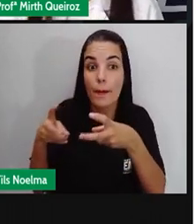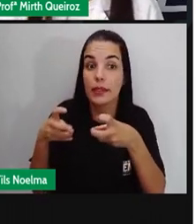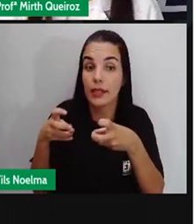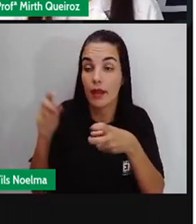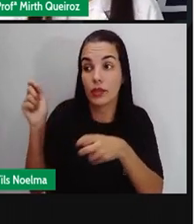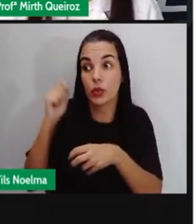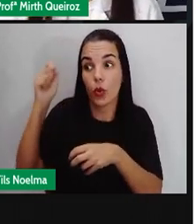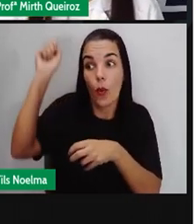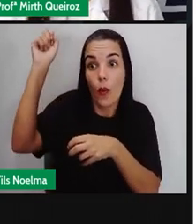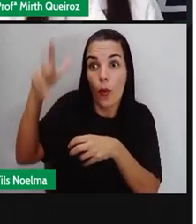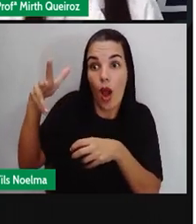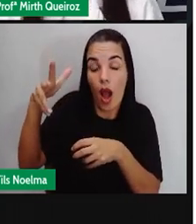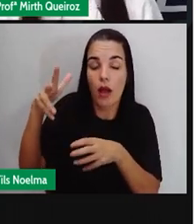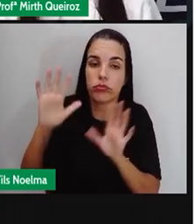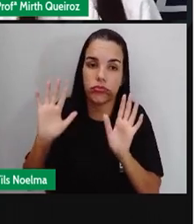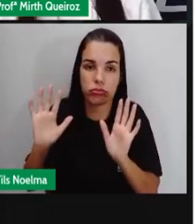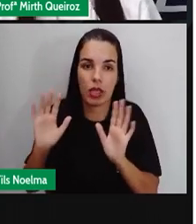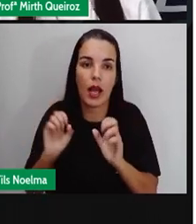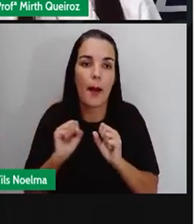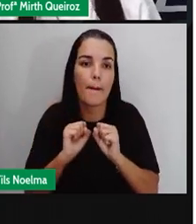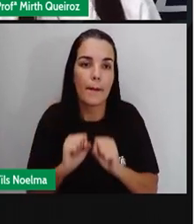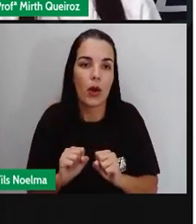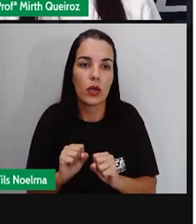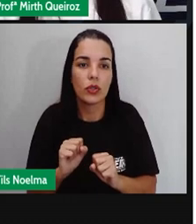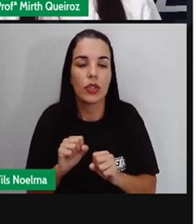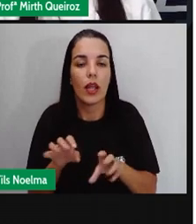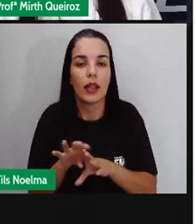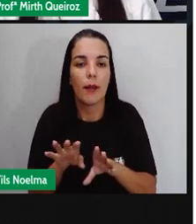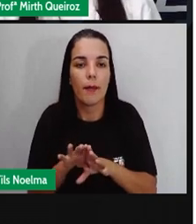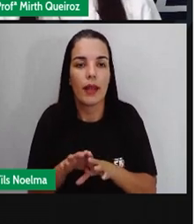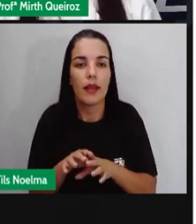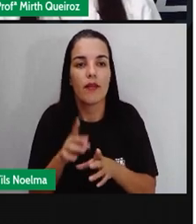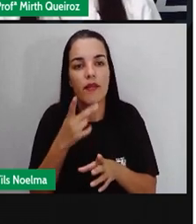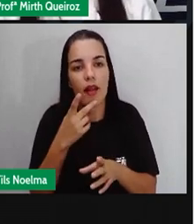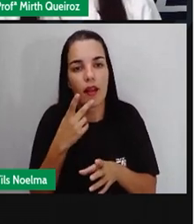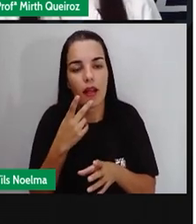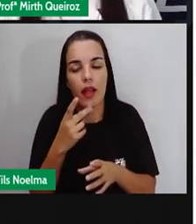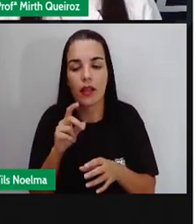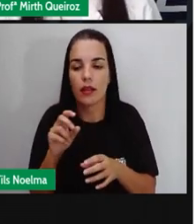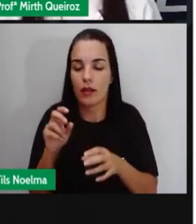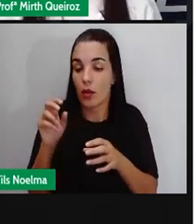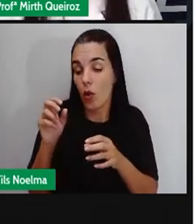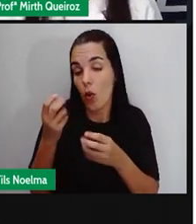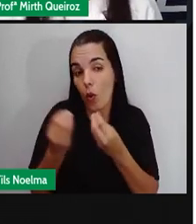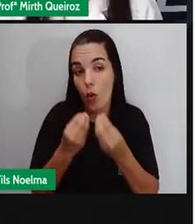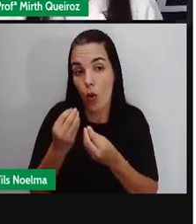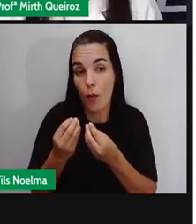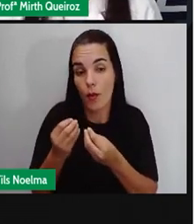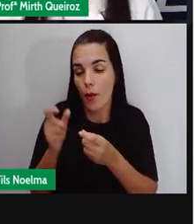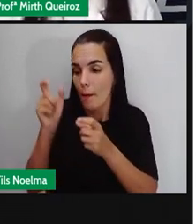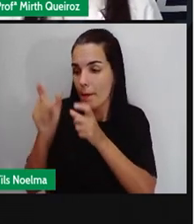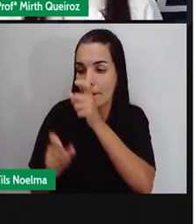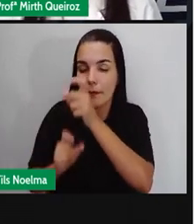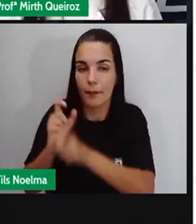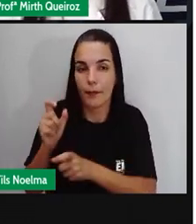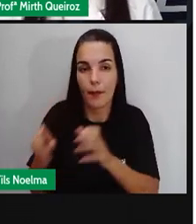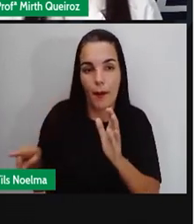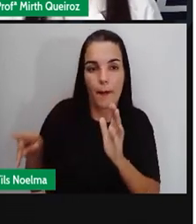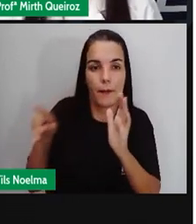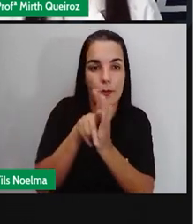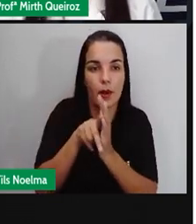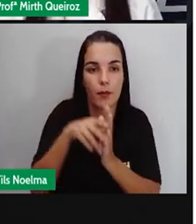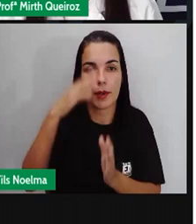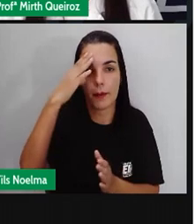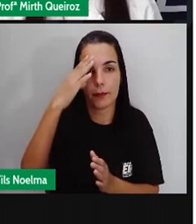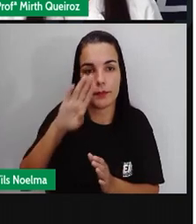eu posso fazer outro tipo de conto e esse narrador, ele pode ser personagem. E, além disso, tem um enredo que seria o